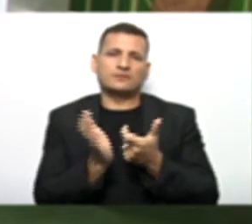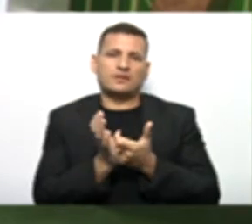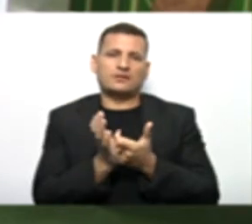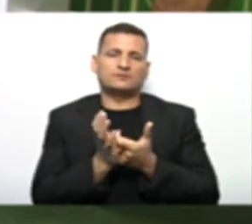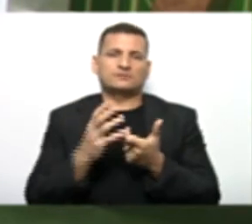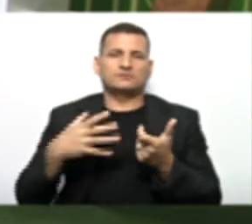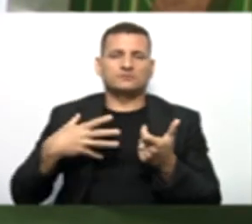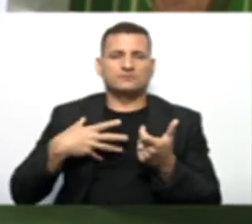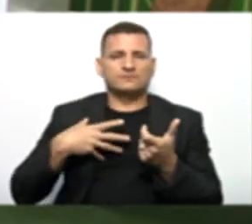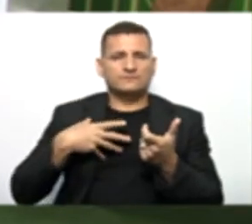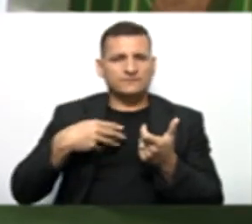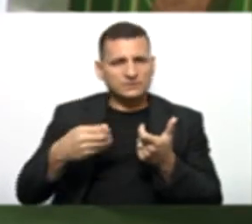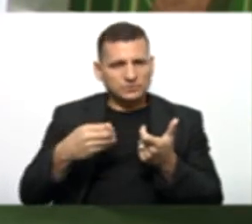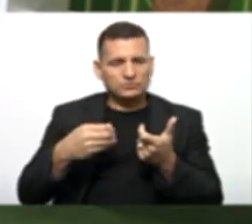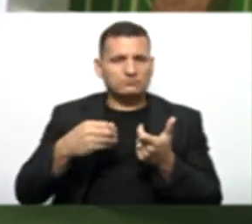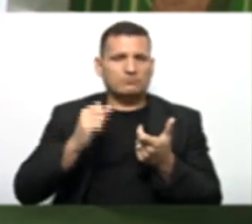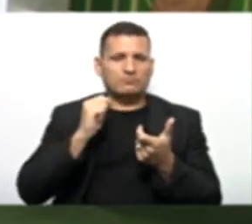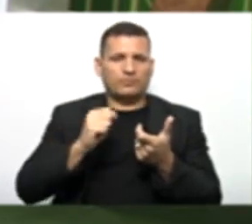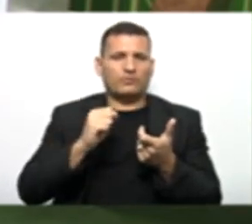Da classe filha Professor